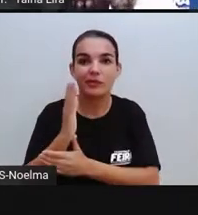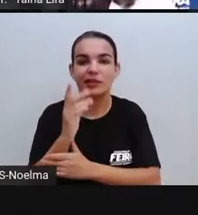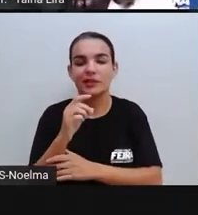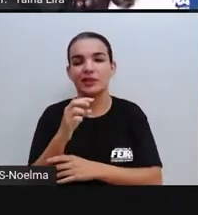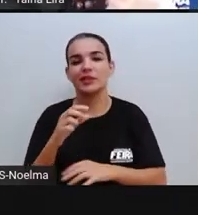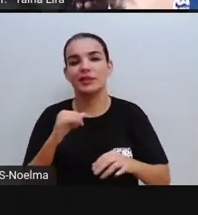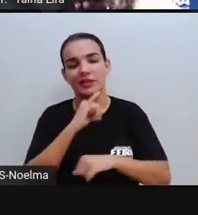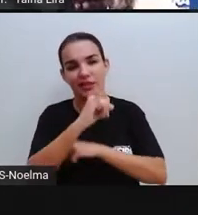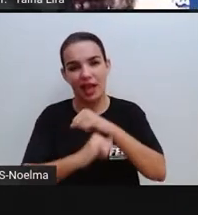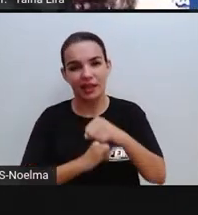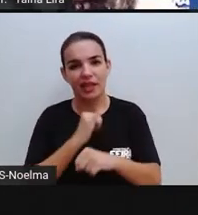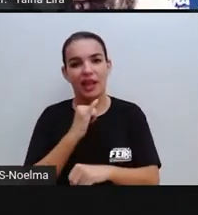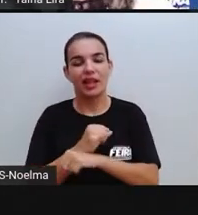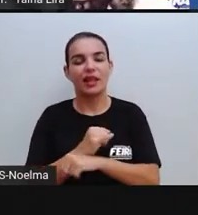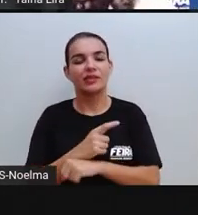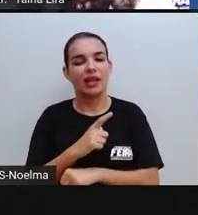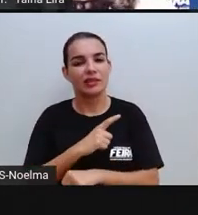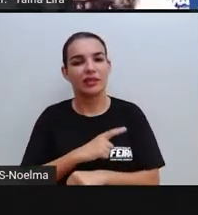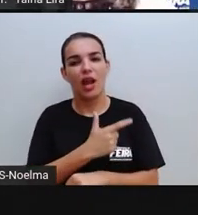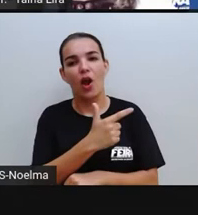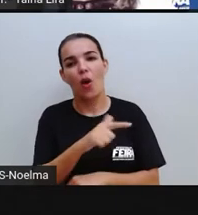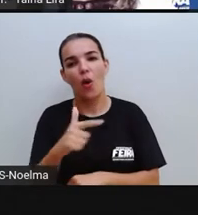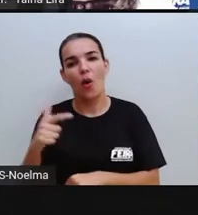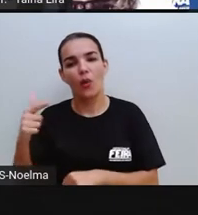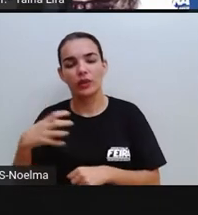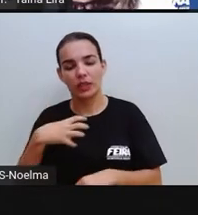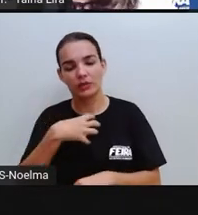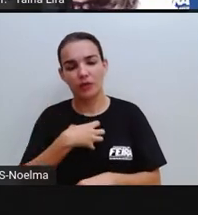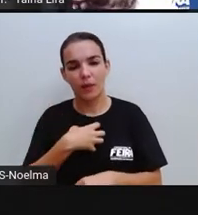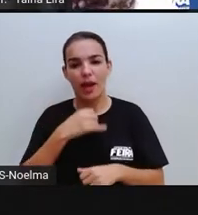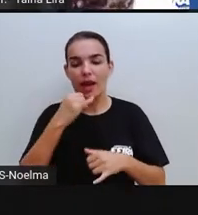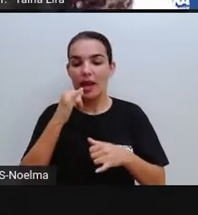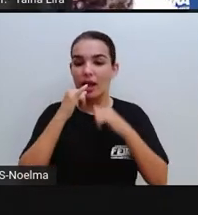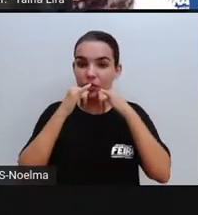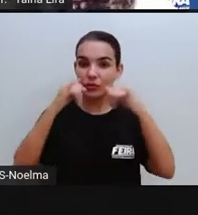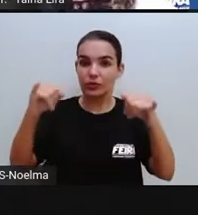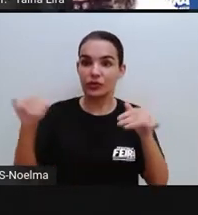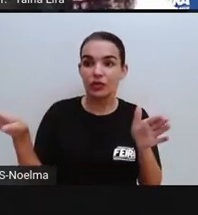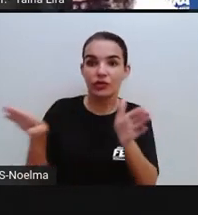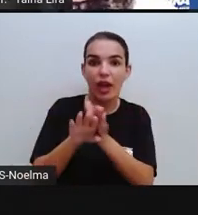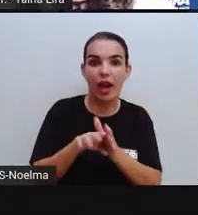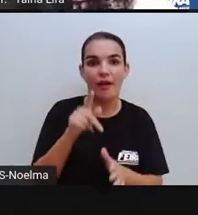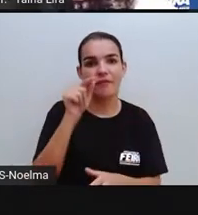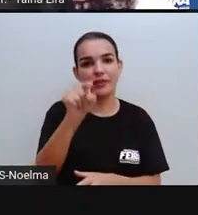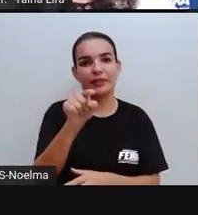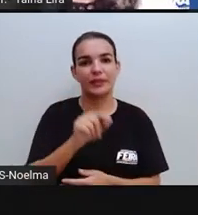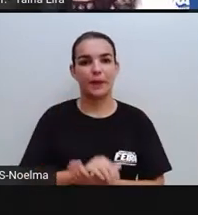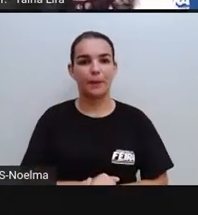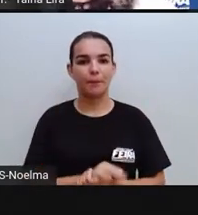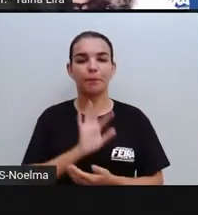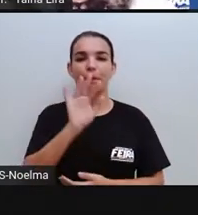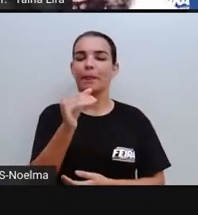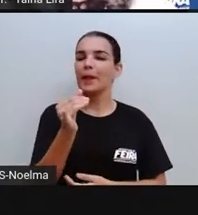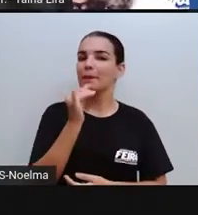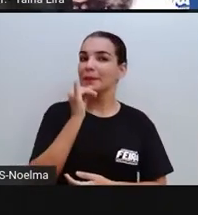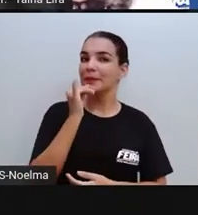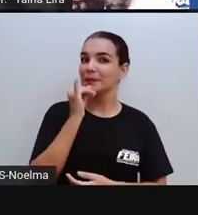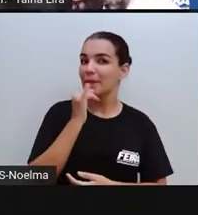Então, gente tem aí outras maneiras da notícia chegar, né? Por exemplo, eu consigo